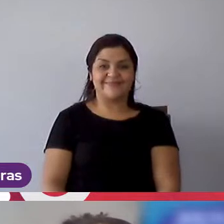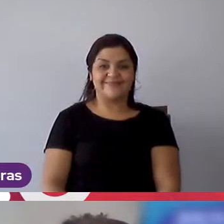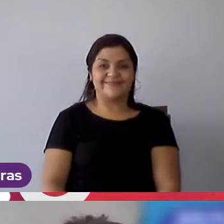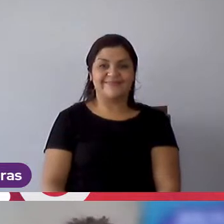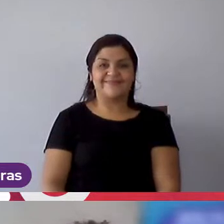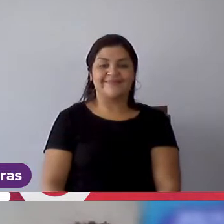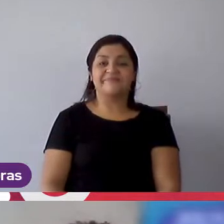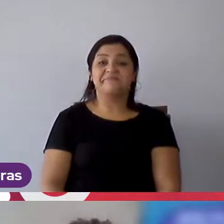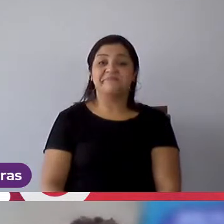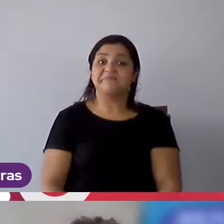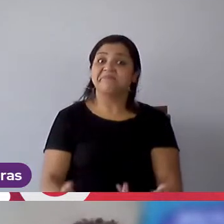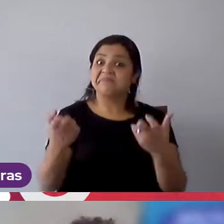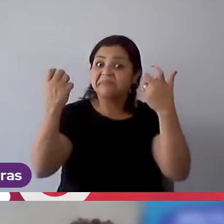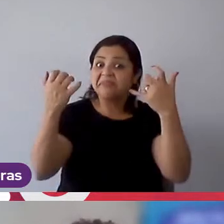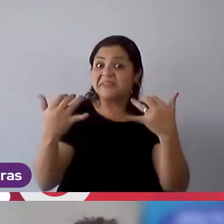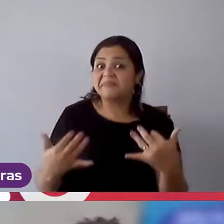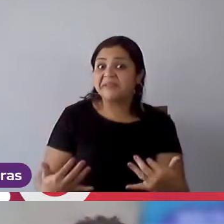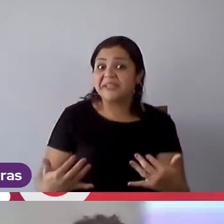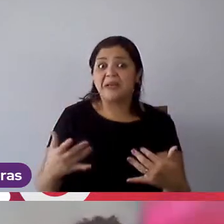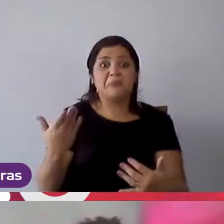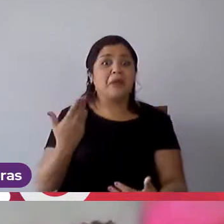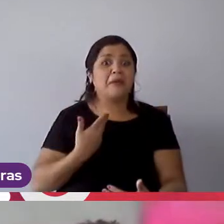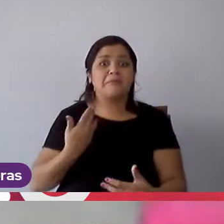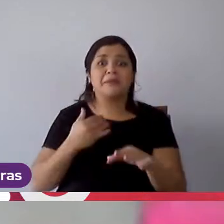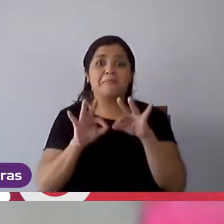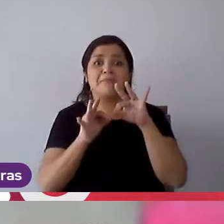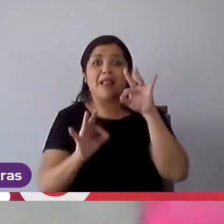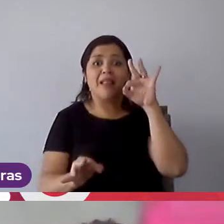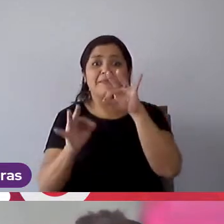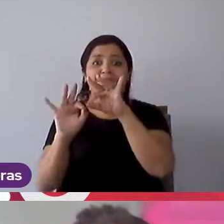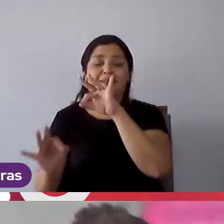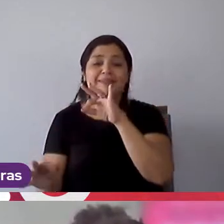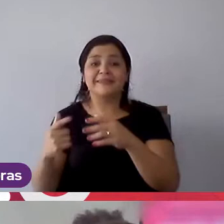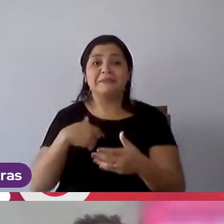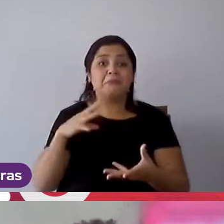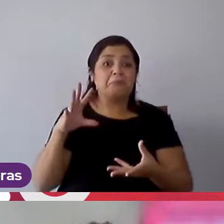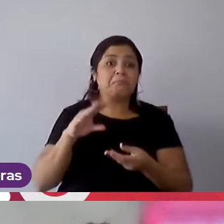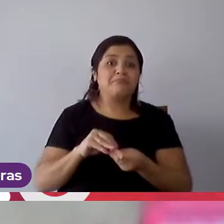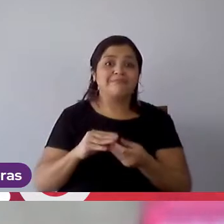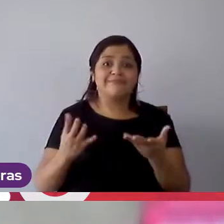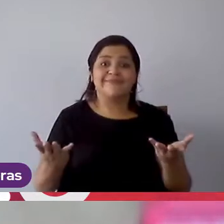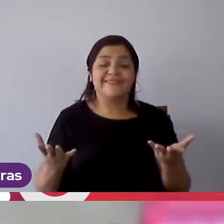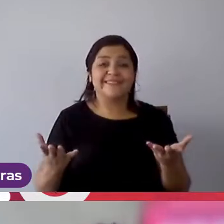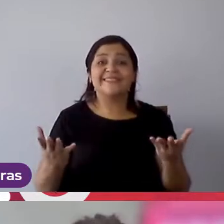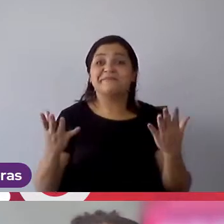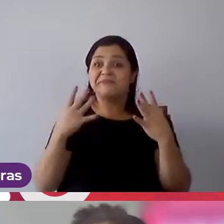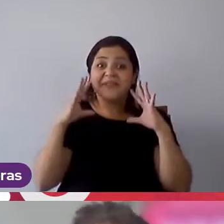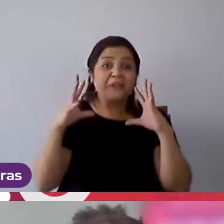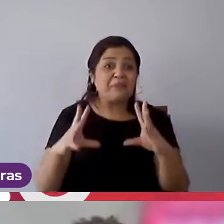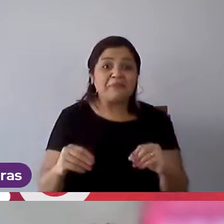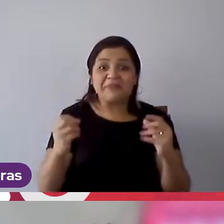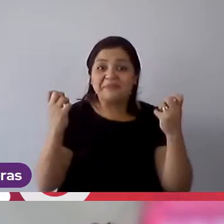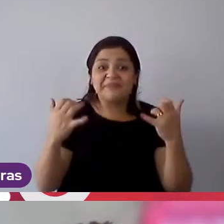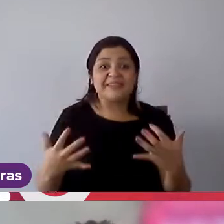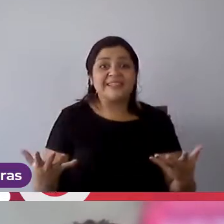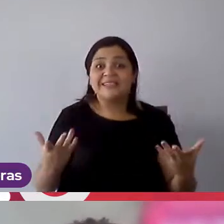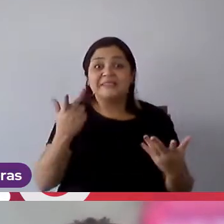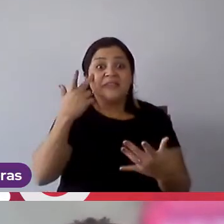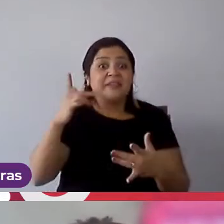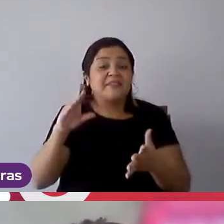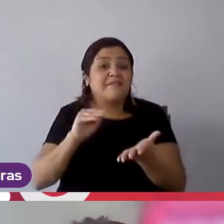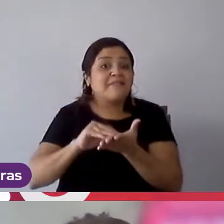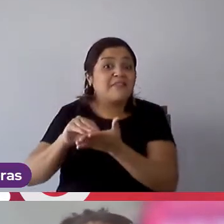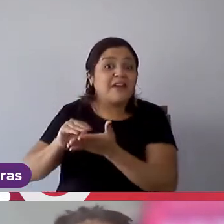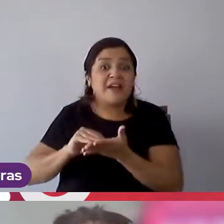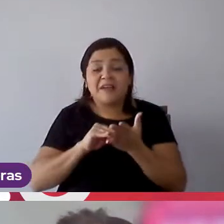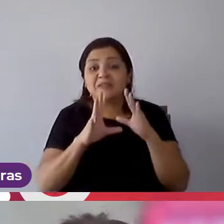acredito que eu expliquei, porque os colegas já falaram tanto, né, a Gabi, já foi falando tudo, não tanto, mas falaram tudo, não sei se tem mais alguma coisa que eu